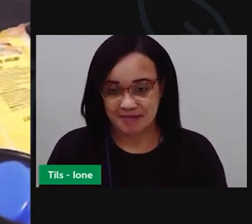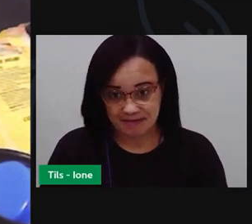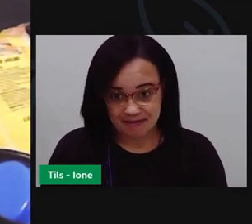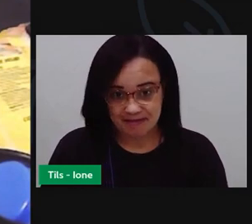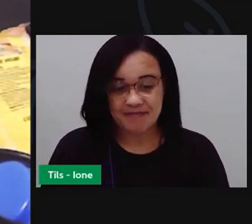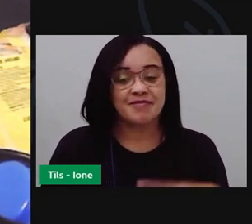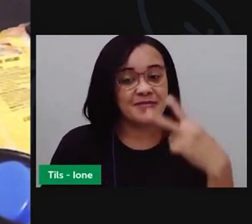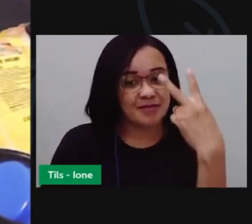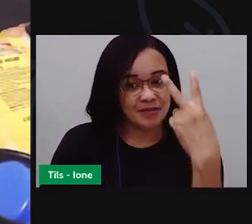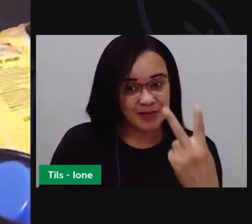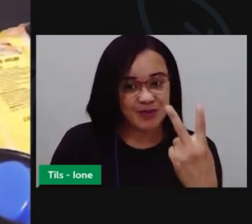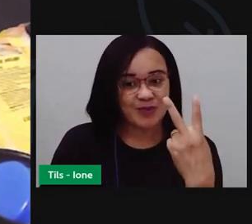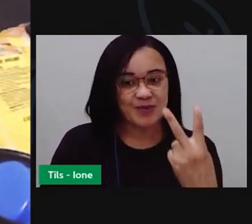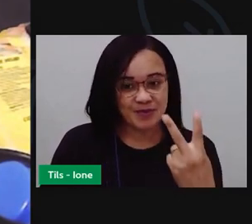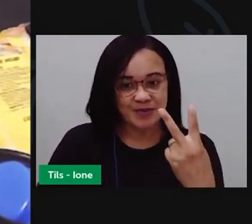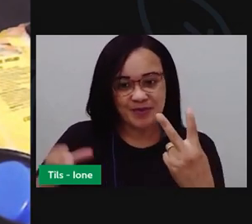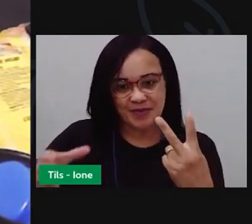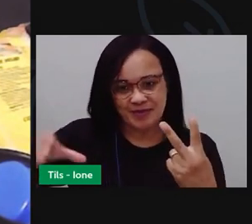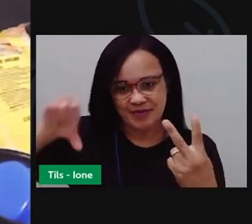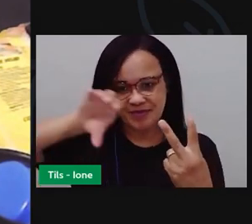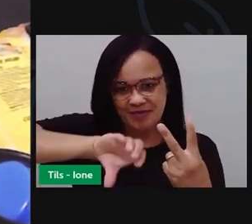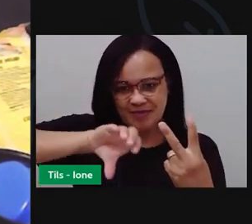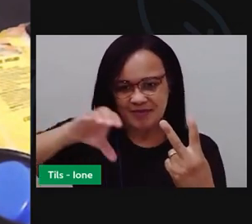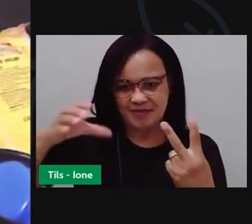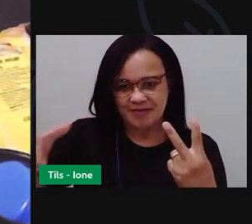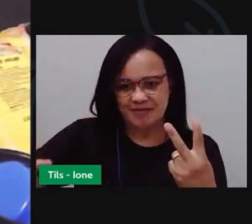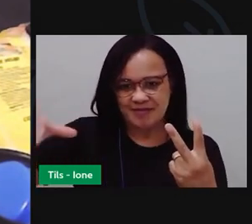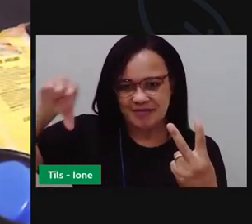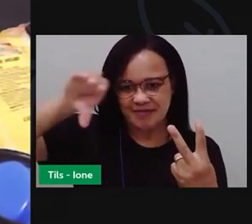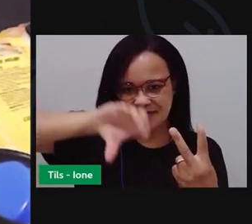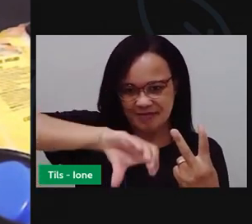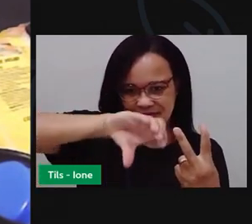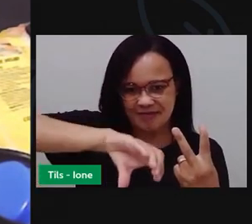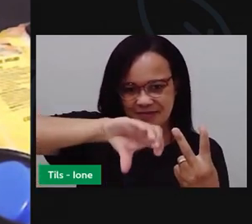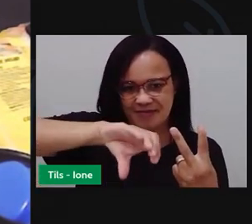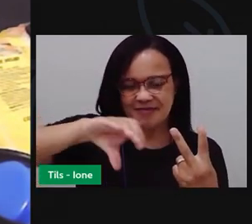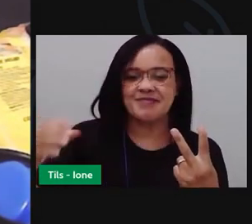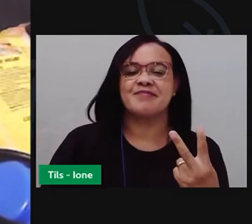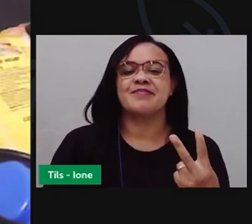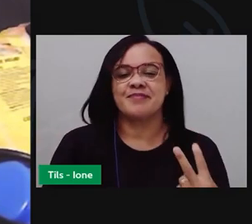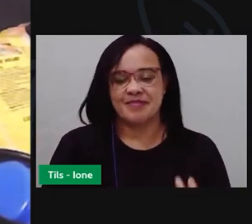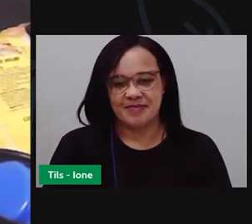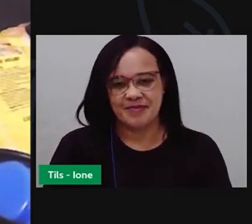Duas xícaras, não isso? Então, vamos lá mais uma vez.